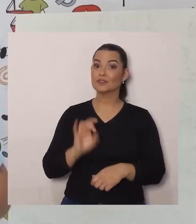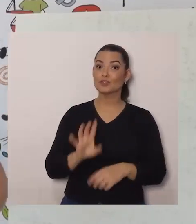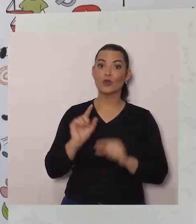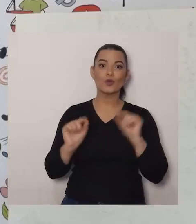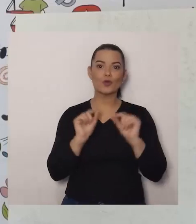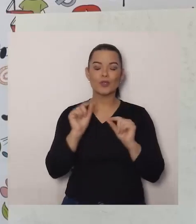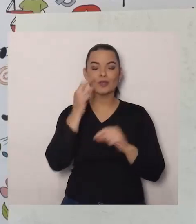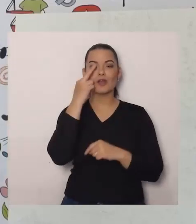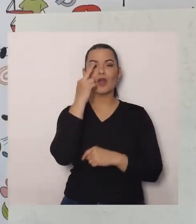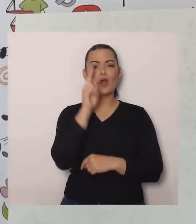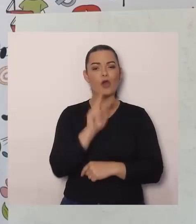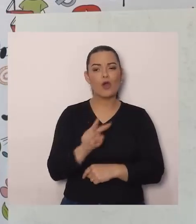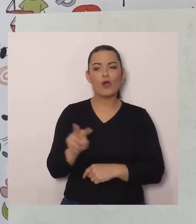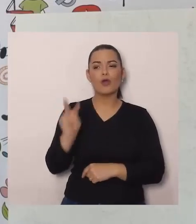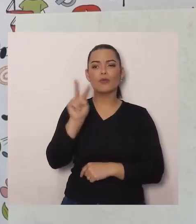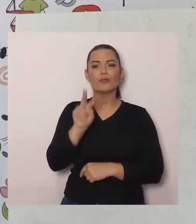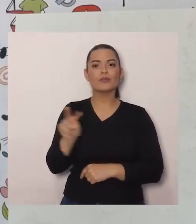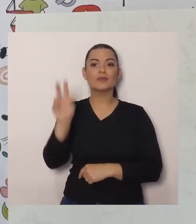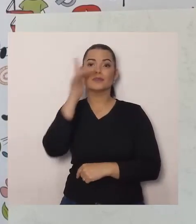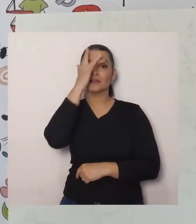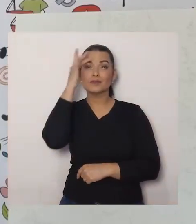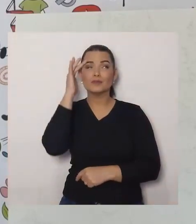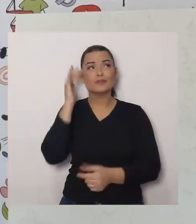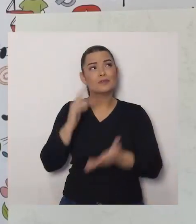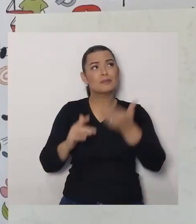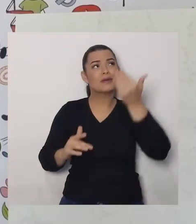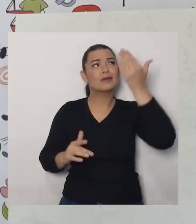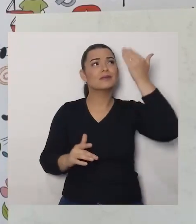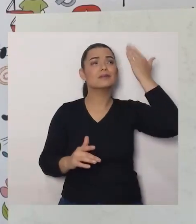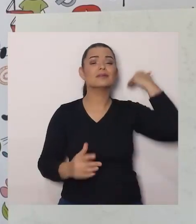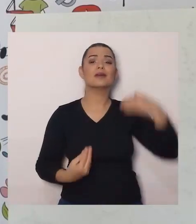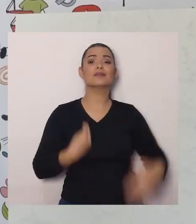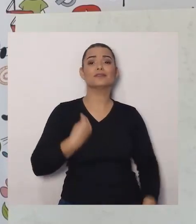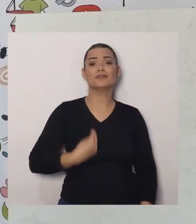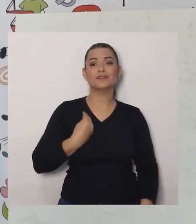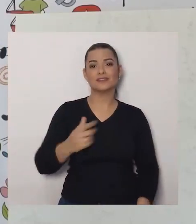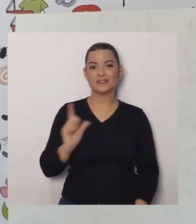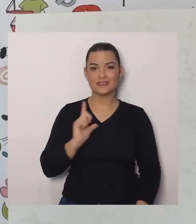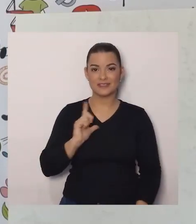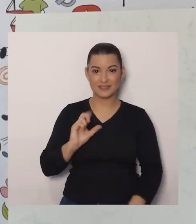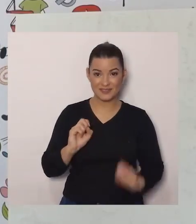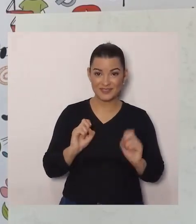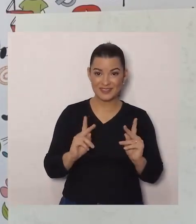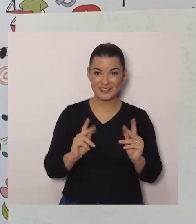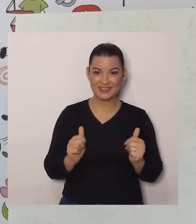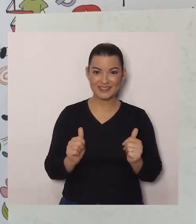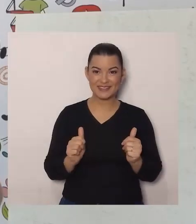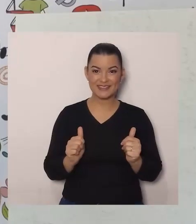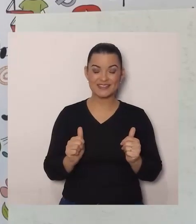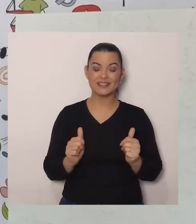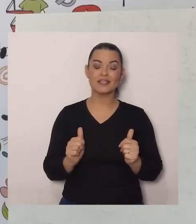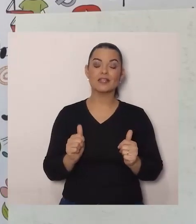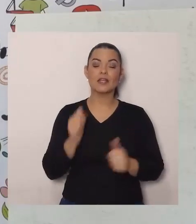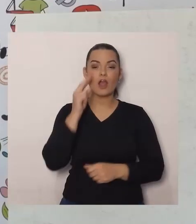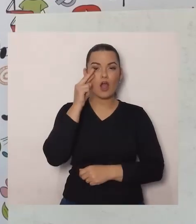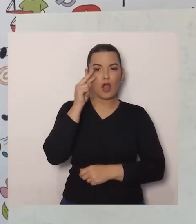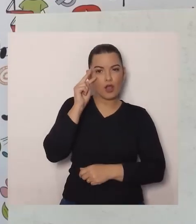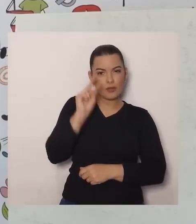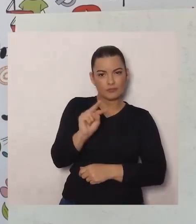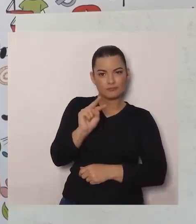observação, Das pessoas, viveram lá, Antigamente, Tá bom? Então, Observar, É